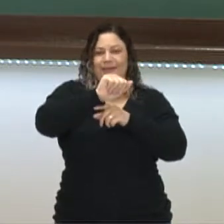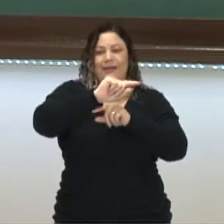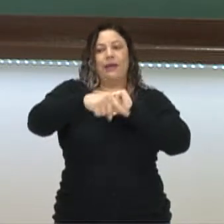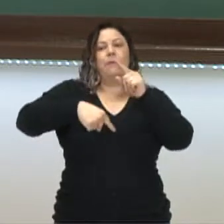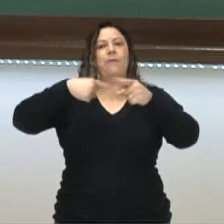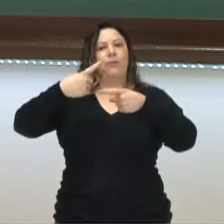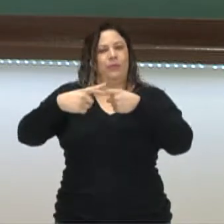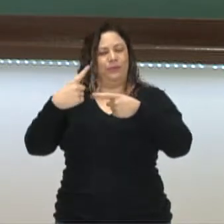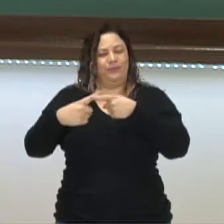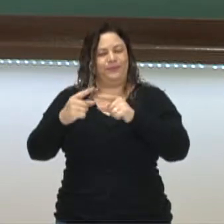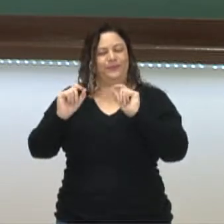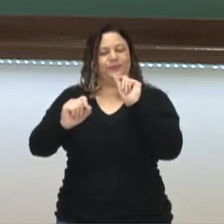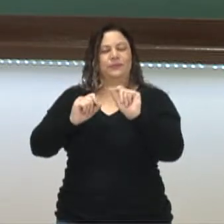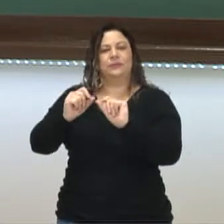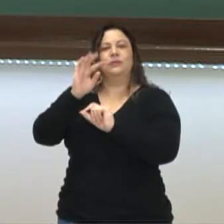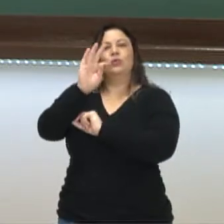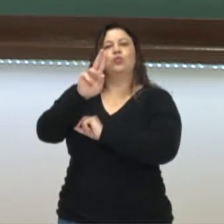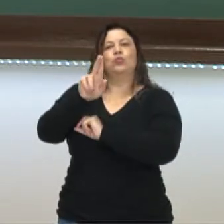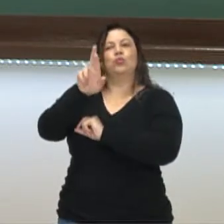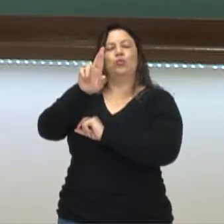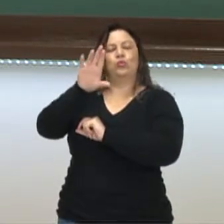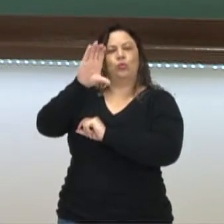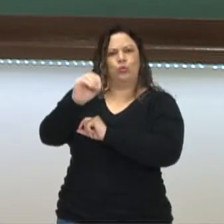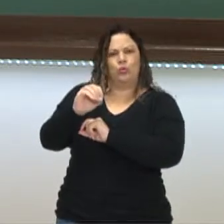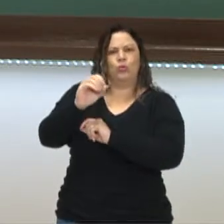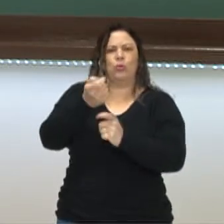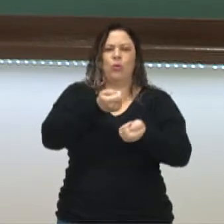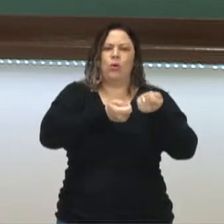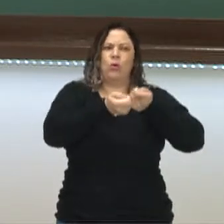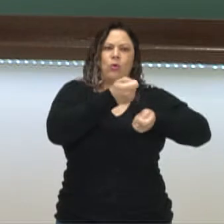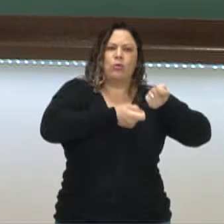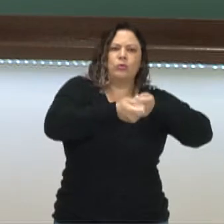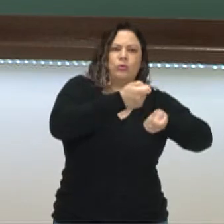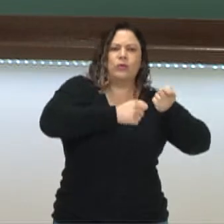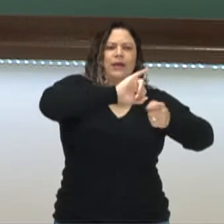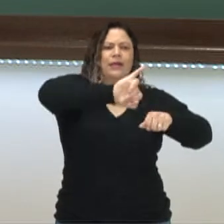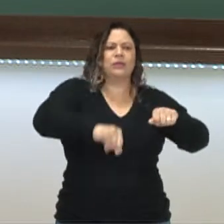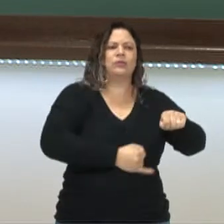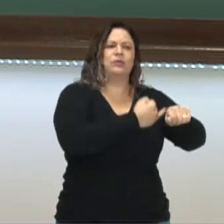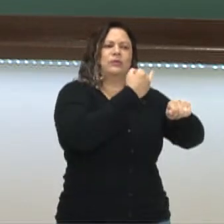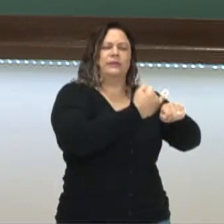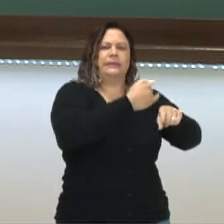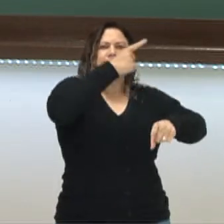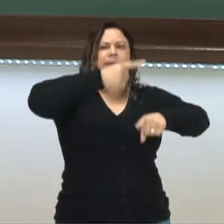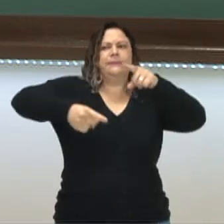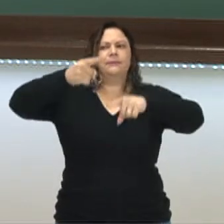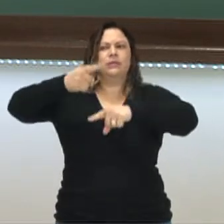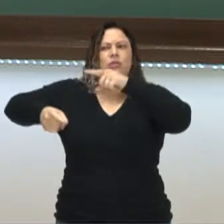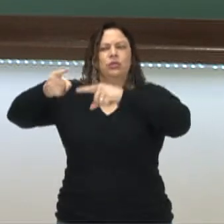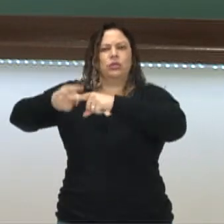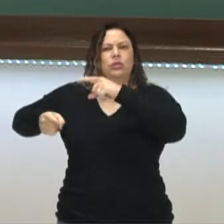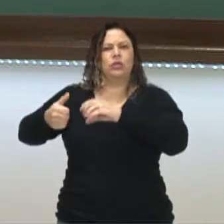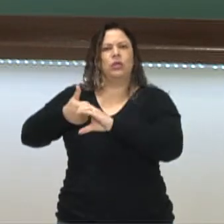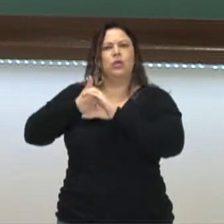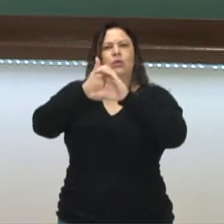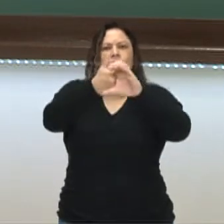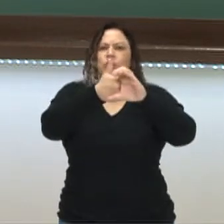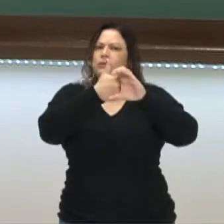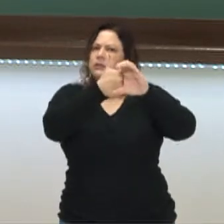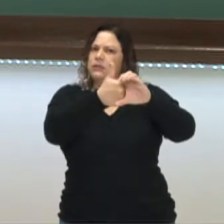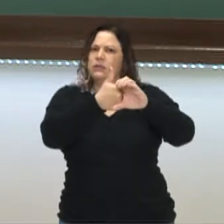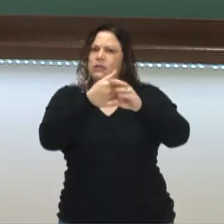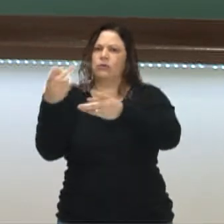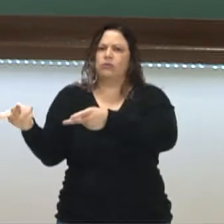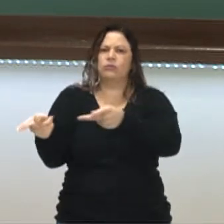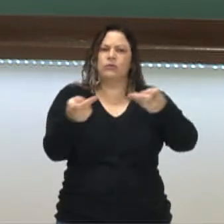Jerusalém e impediram os cristãos de visitar o túmulo de Jesus, então o Papa Urbano II